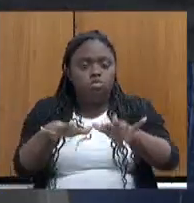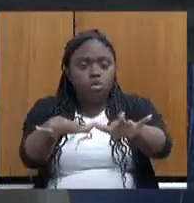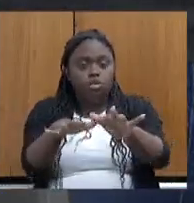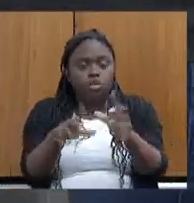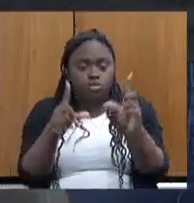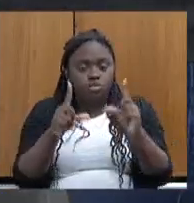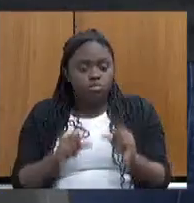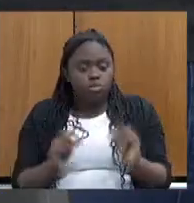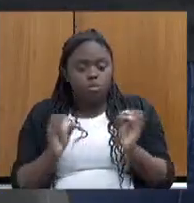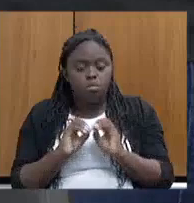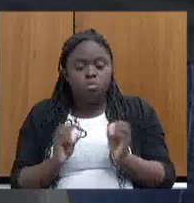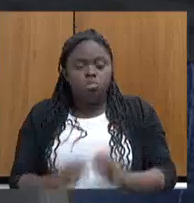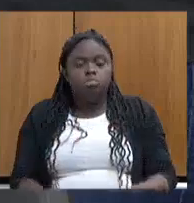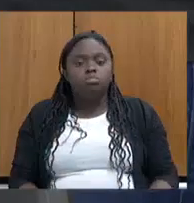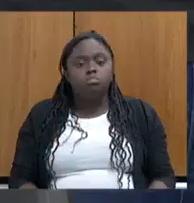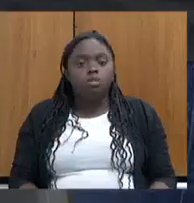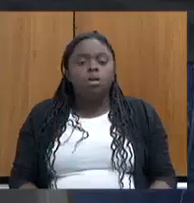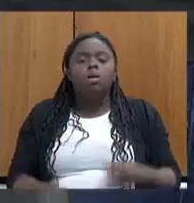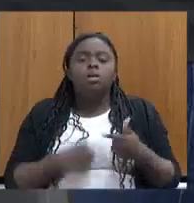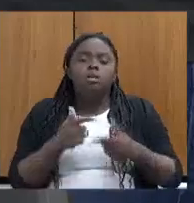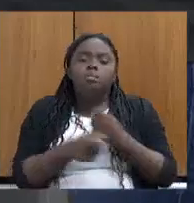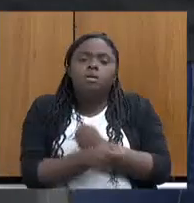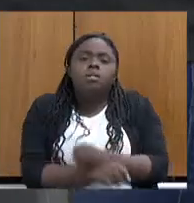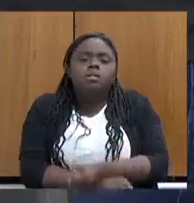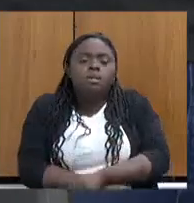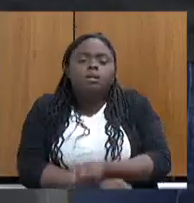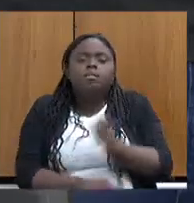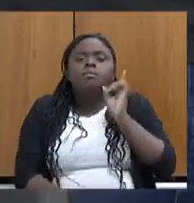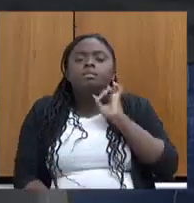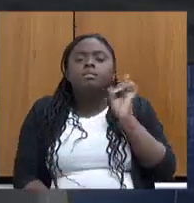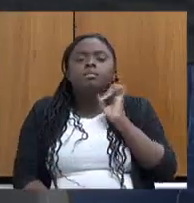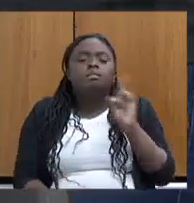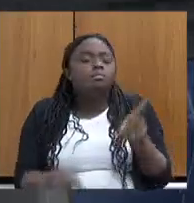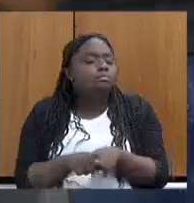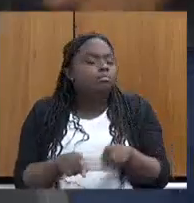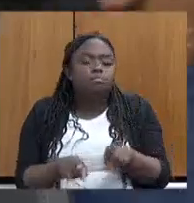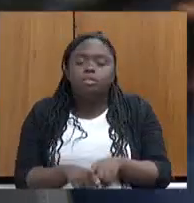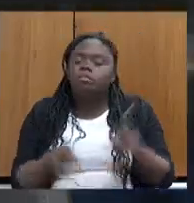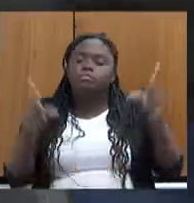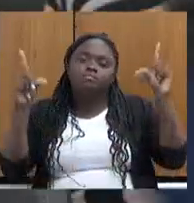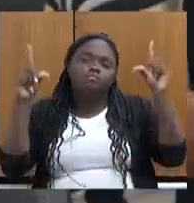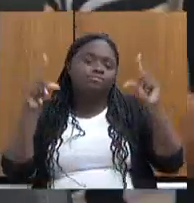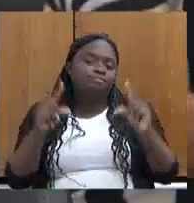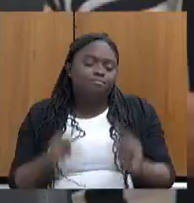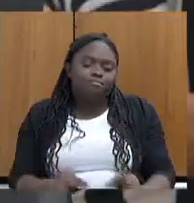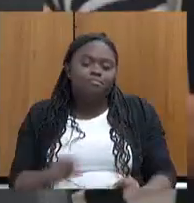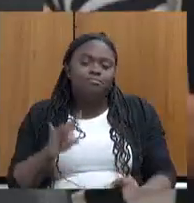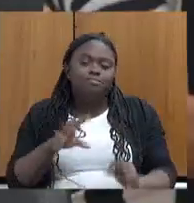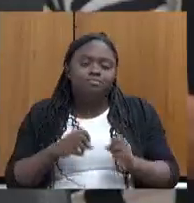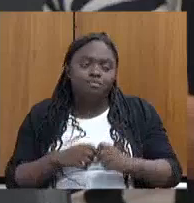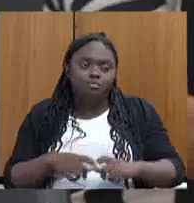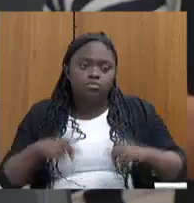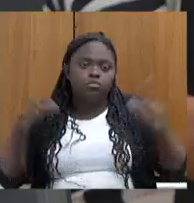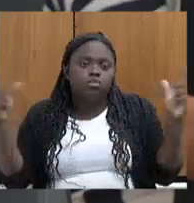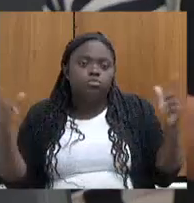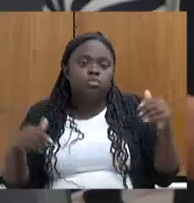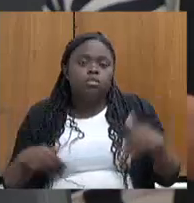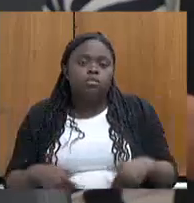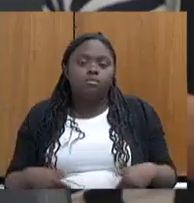em nada. O trabalho escravo no Estado de Minas Gerais também não reduziu, só ampliou. A fome ampliou.